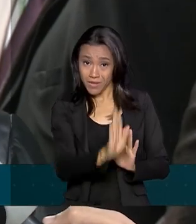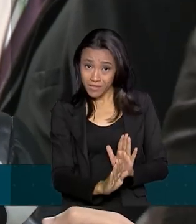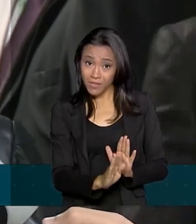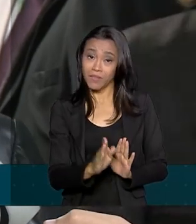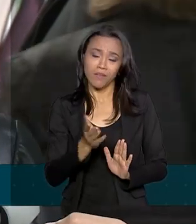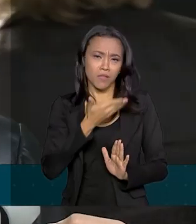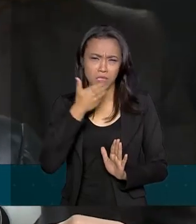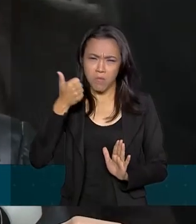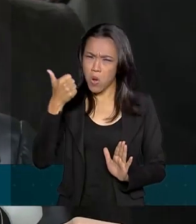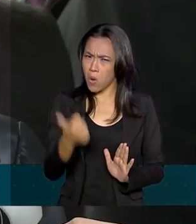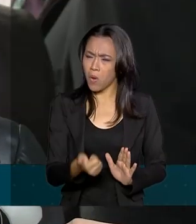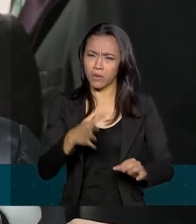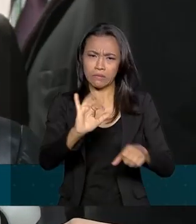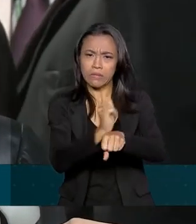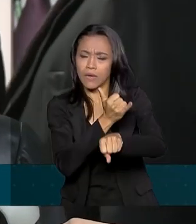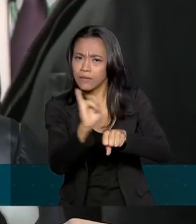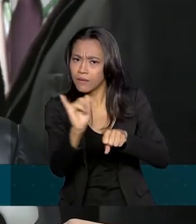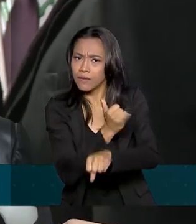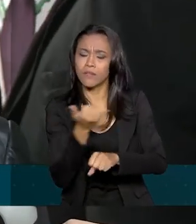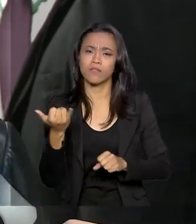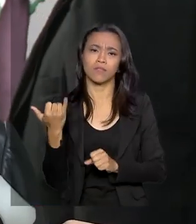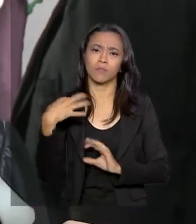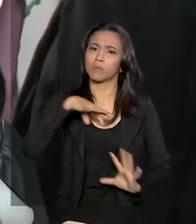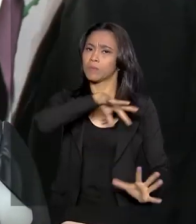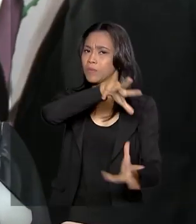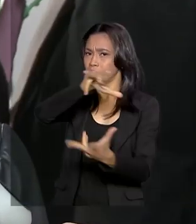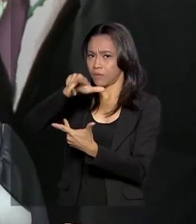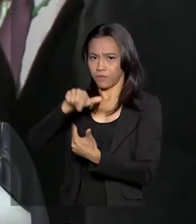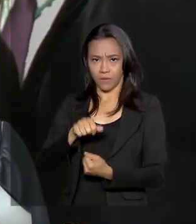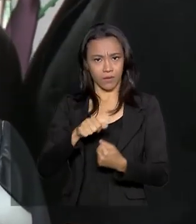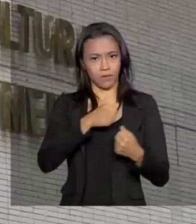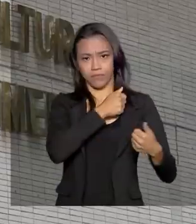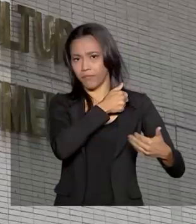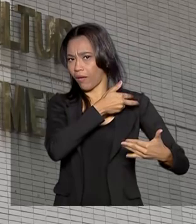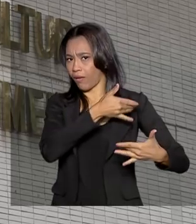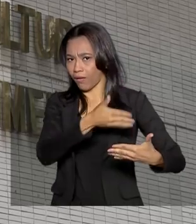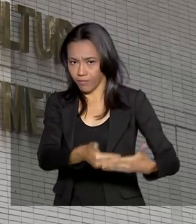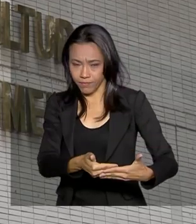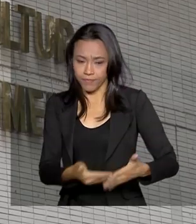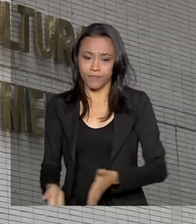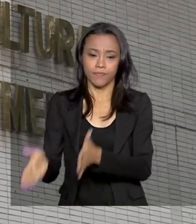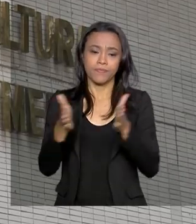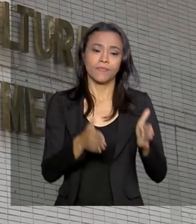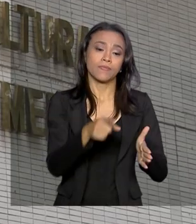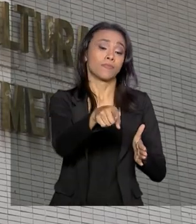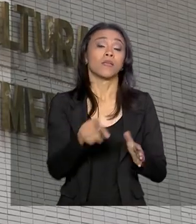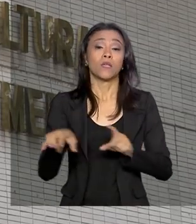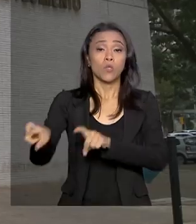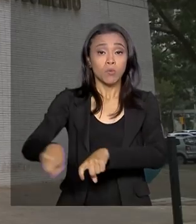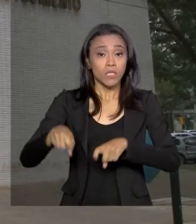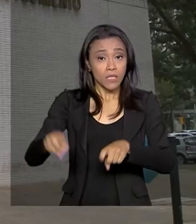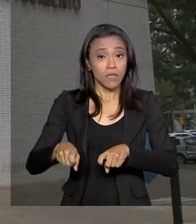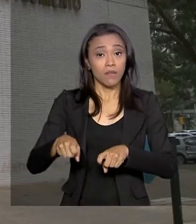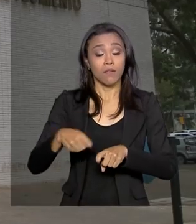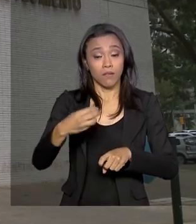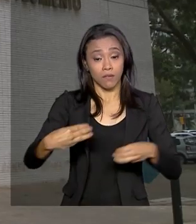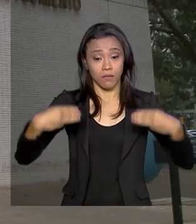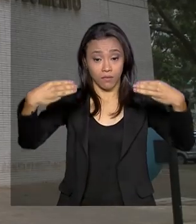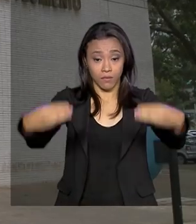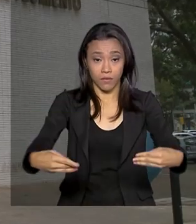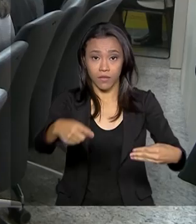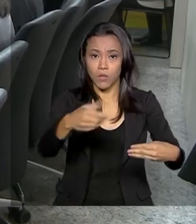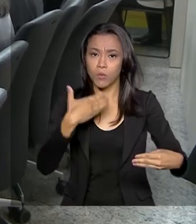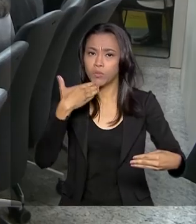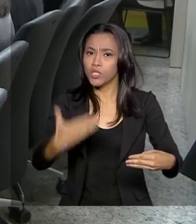procedimentos internacionais ao longo desse processo de registro. Além do Ministério da Agricultura, os pedidos de